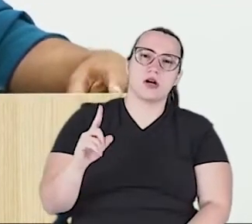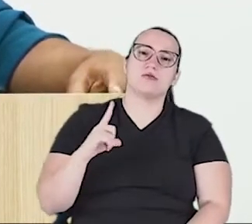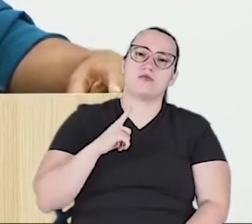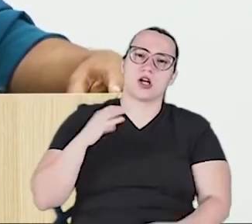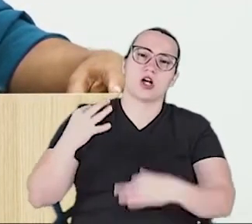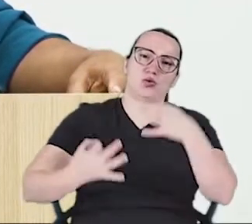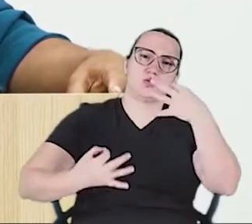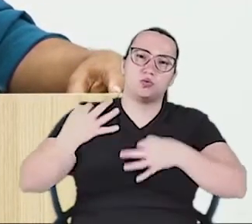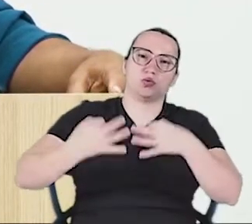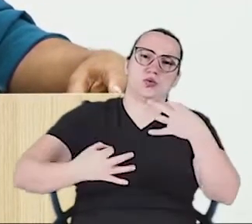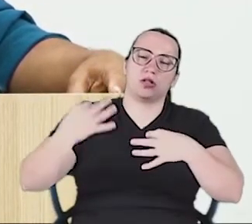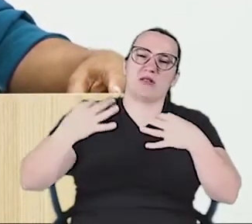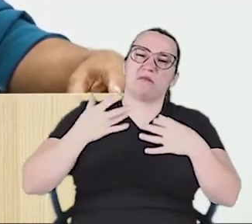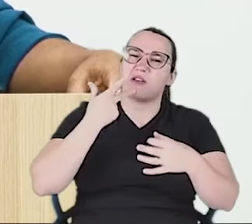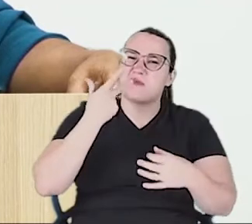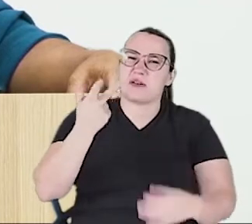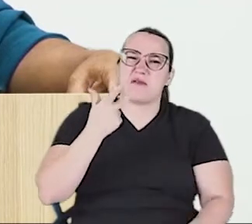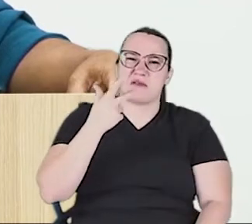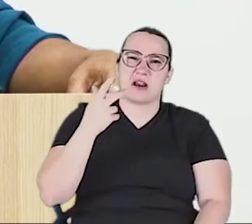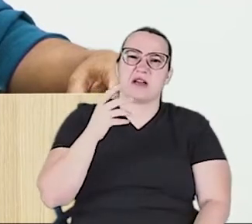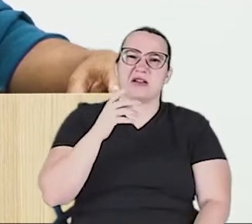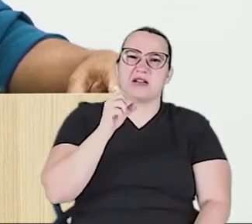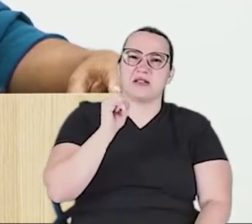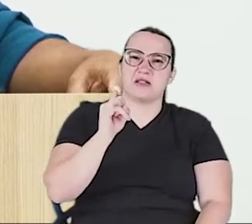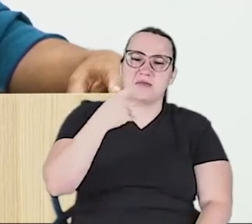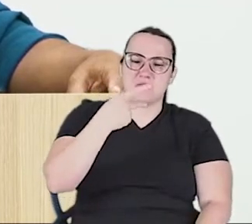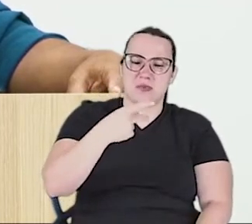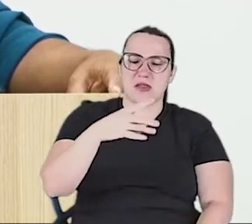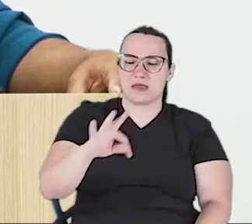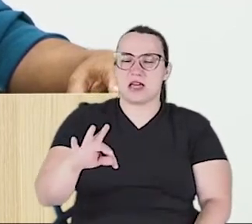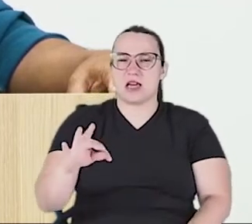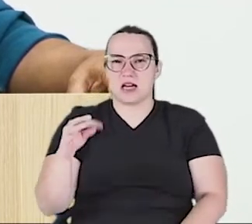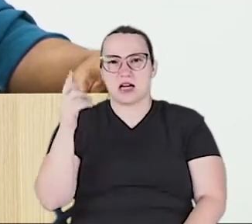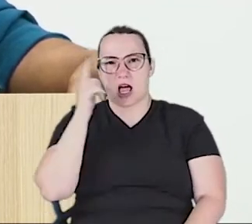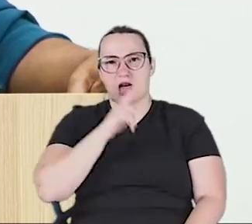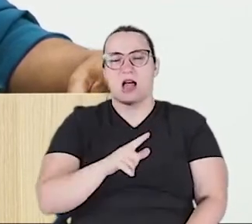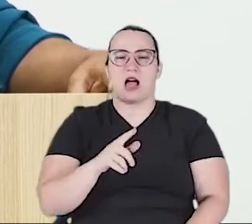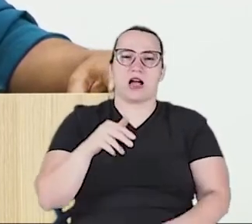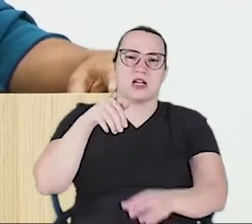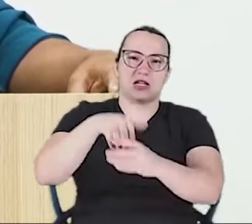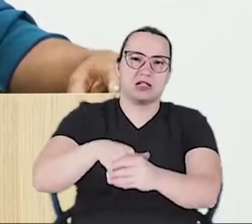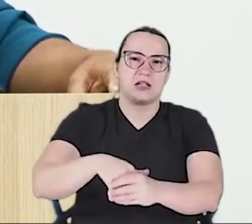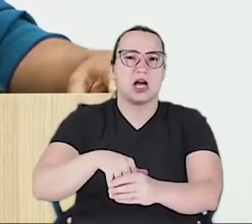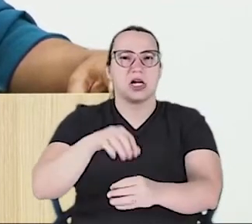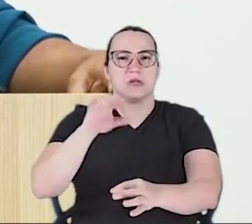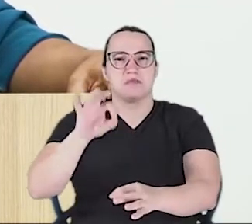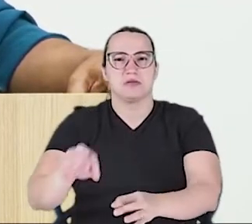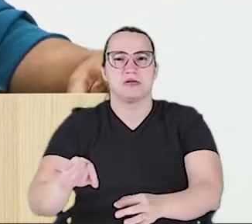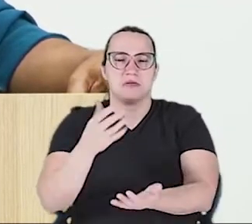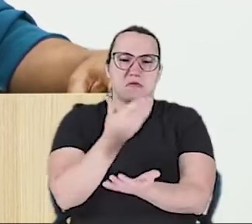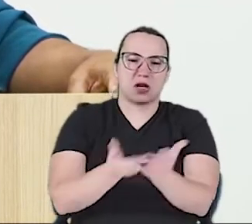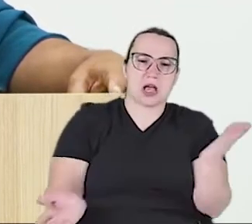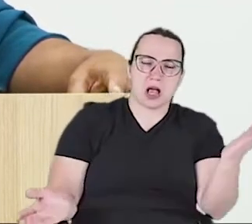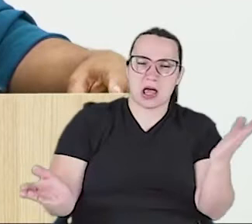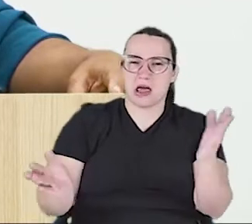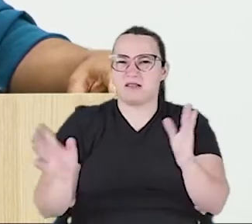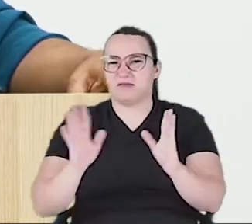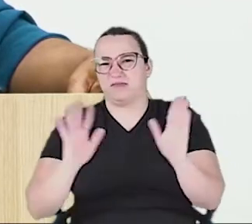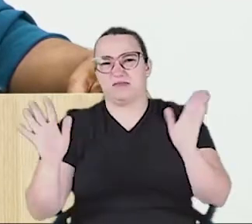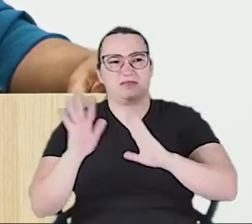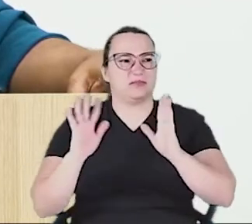Mas não fique falando que se o PT ganhar a eleição, o Lula ganhar a eleição, as pessoas vão perder as casas, como aqui está, nessa